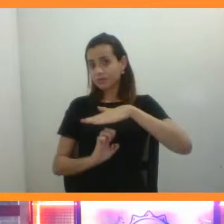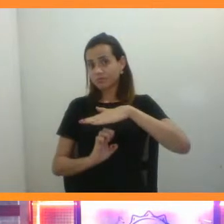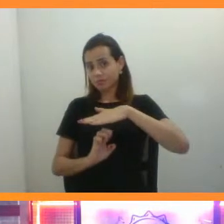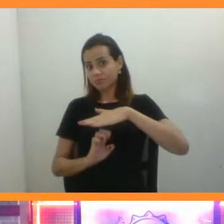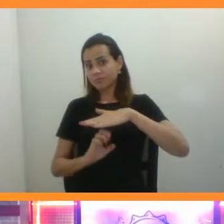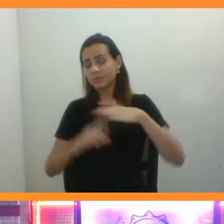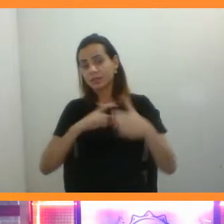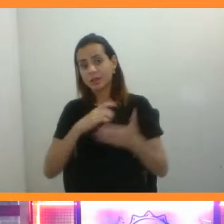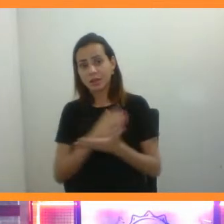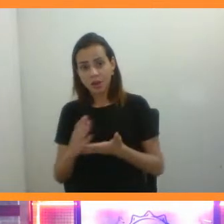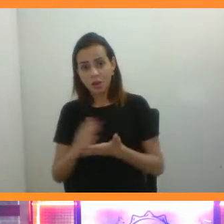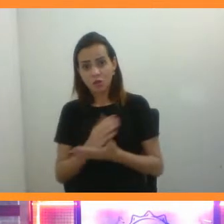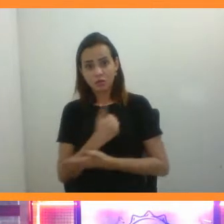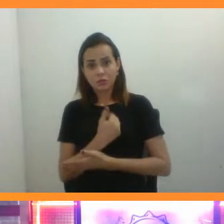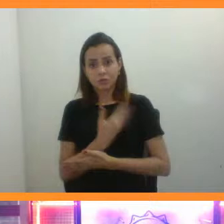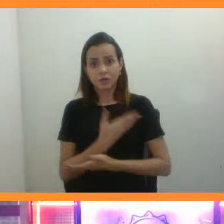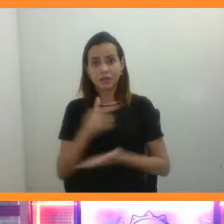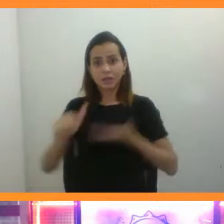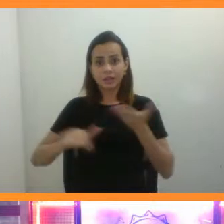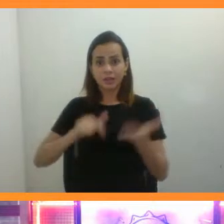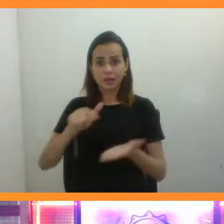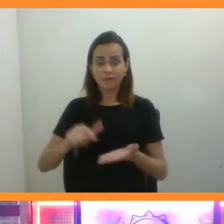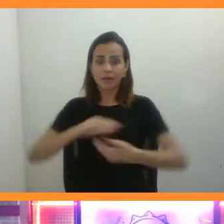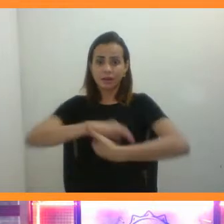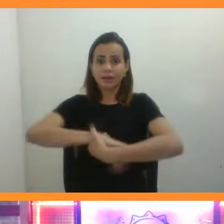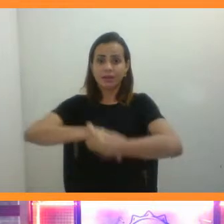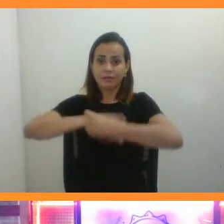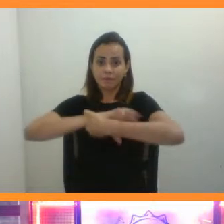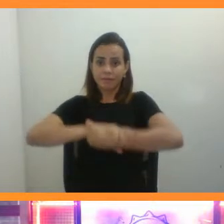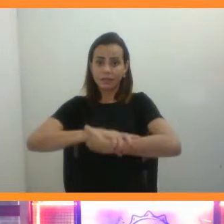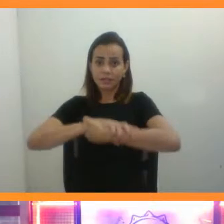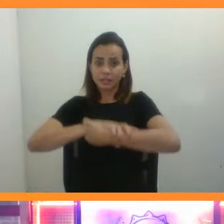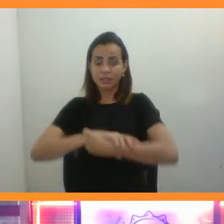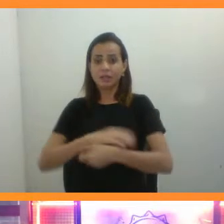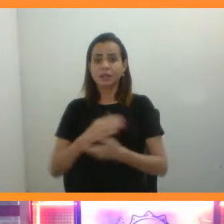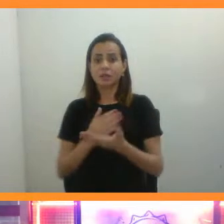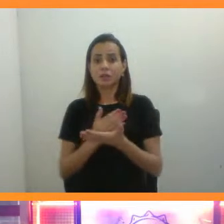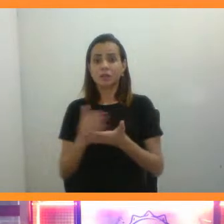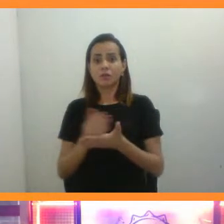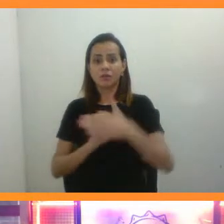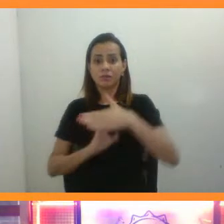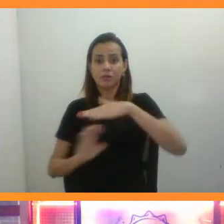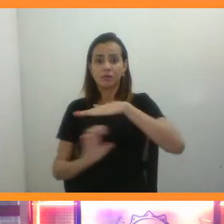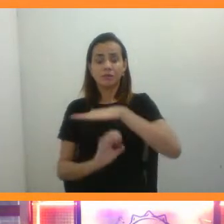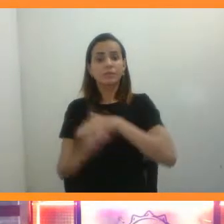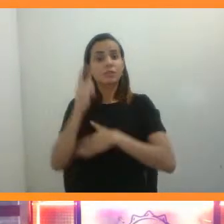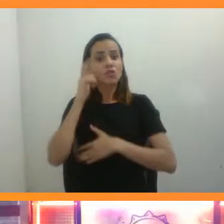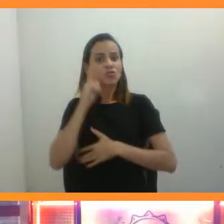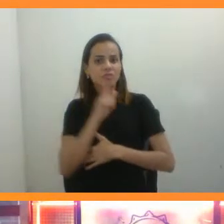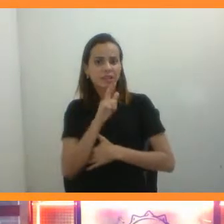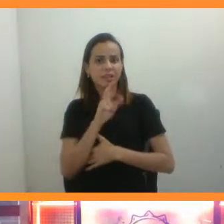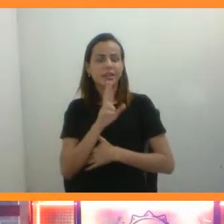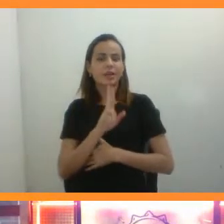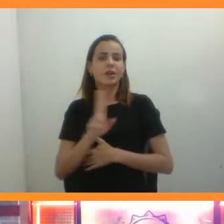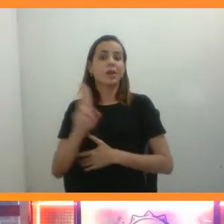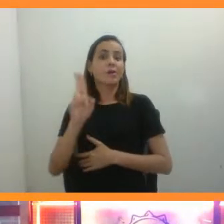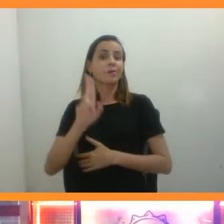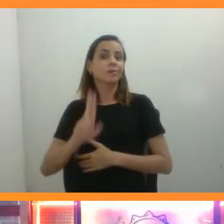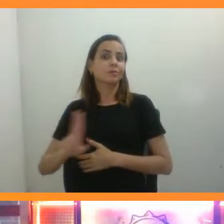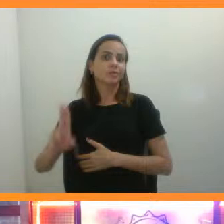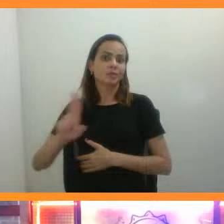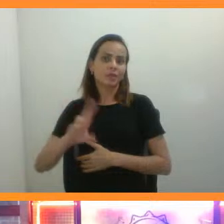colegas que executam trabalhos em parcerias com empresas que conseguem dar um tom mais aplicado. A própria